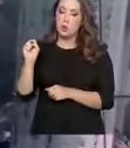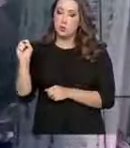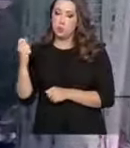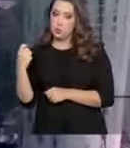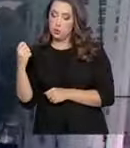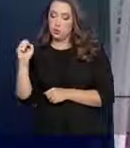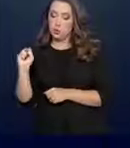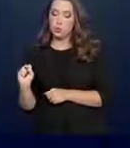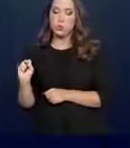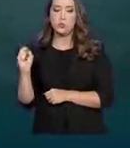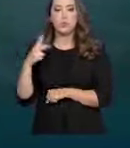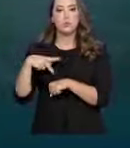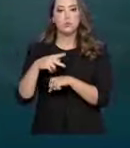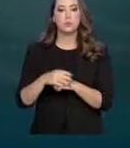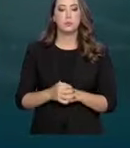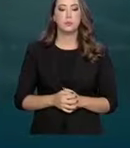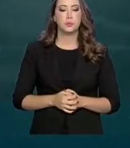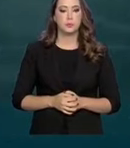país. Vamos ouvir.